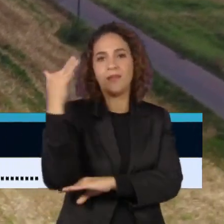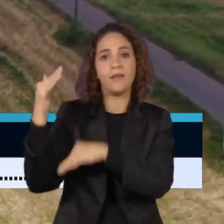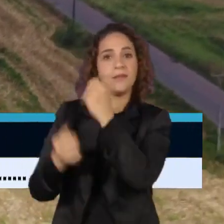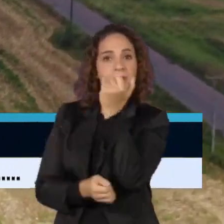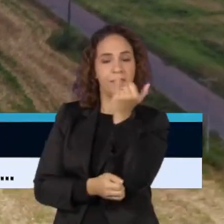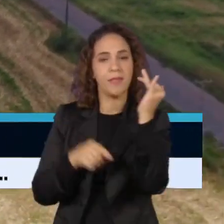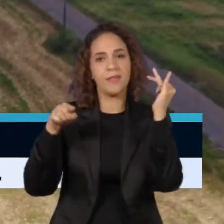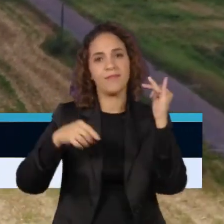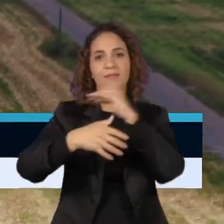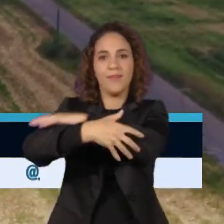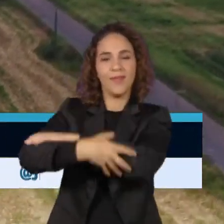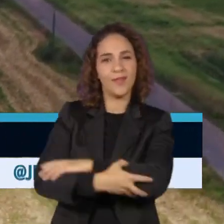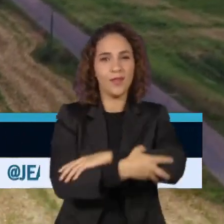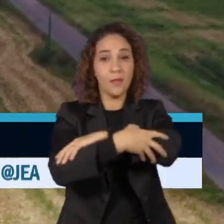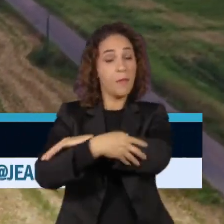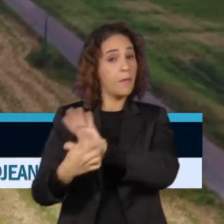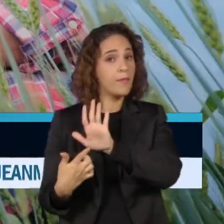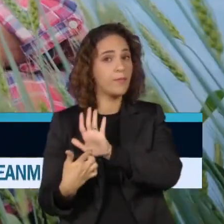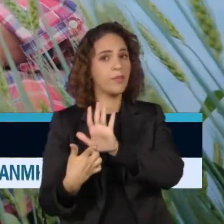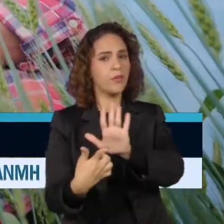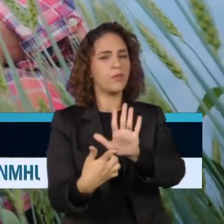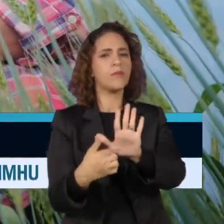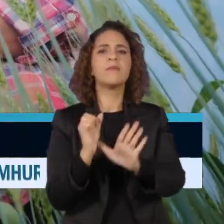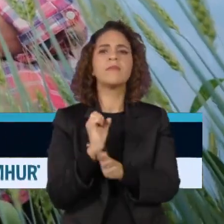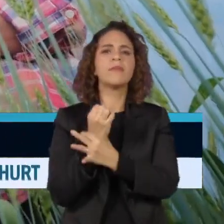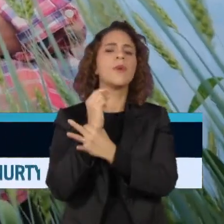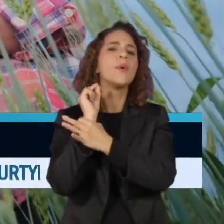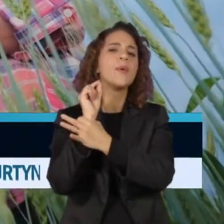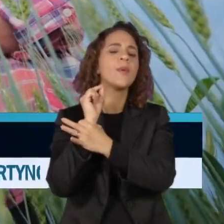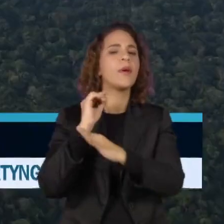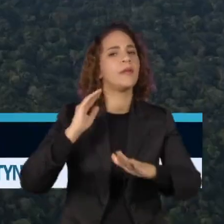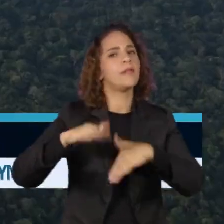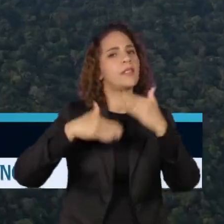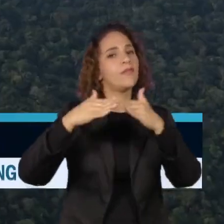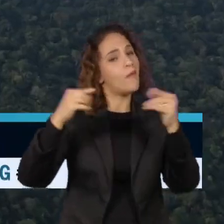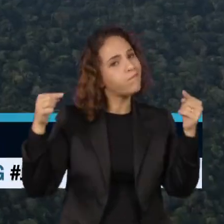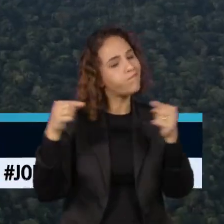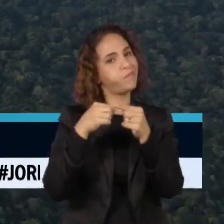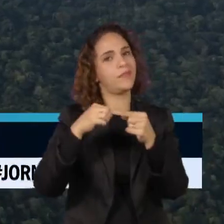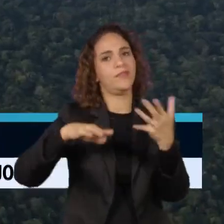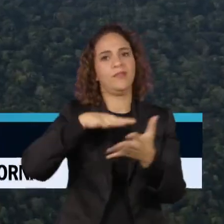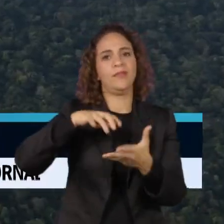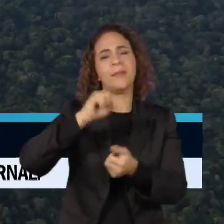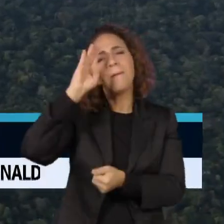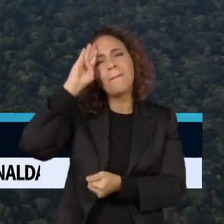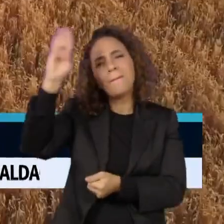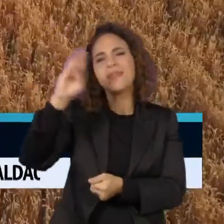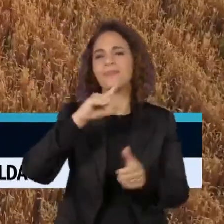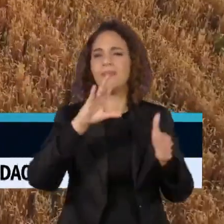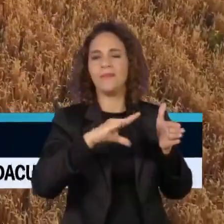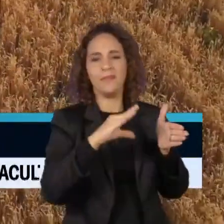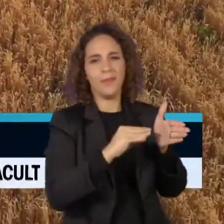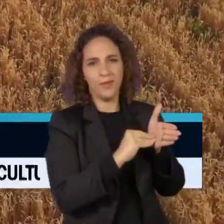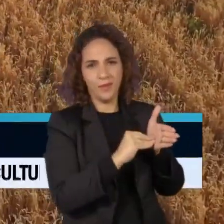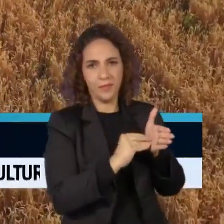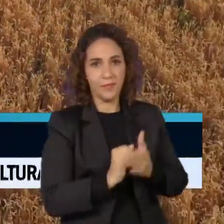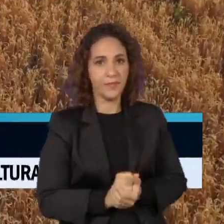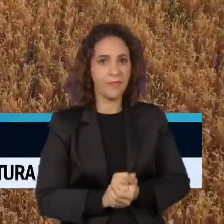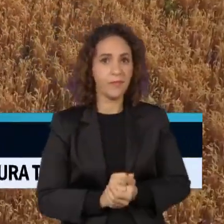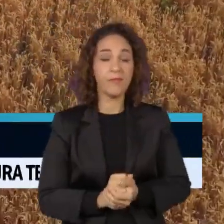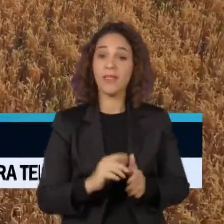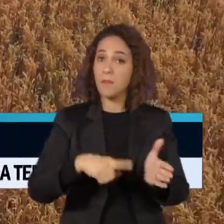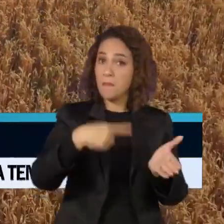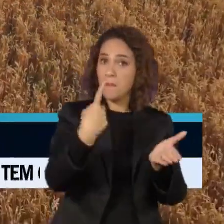pela União Europeia que visa garantir o desenvolvimento sustentável, principalmente da Amazônia. Uma vez